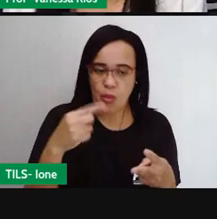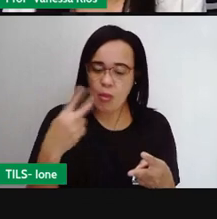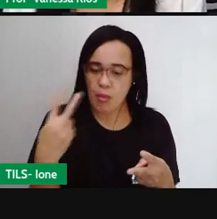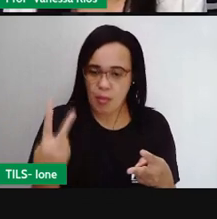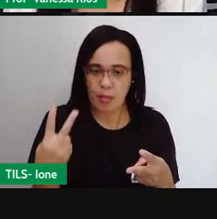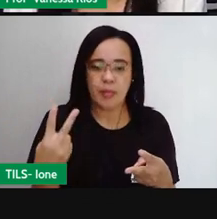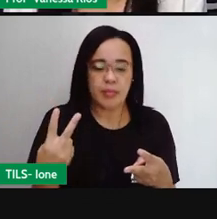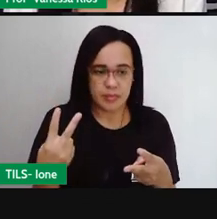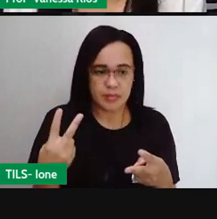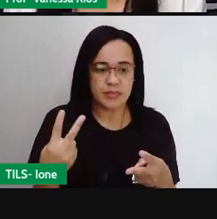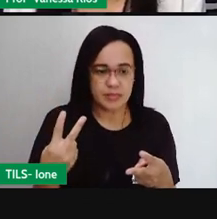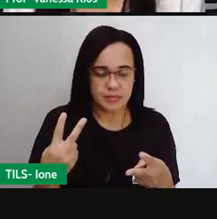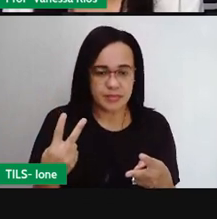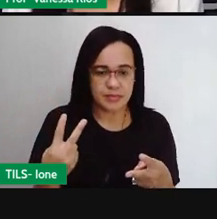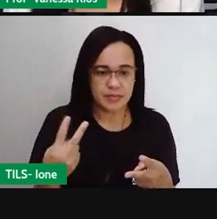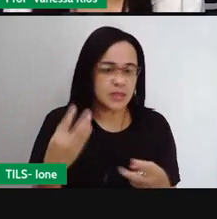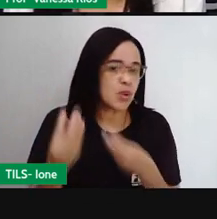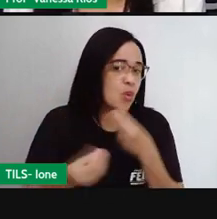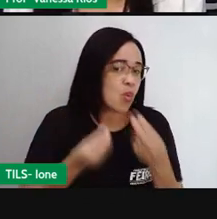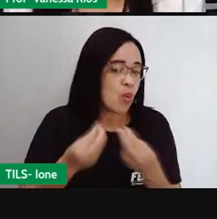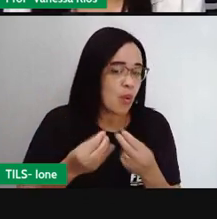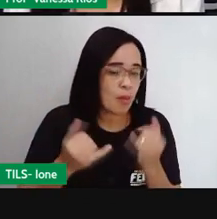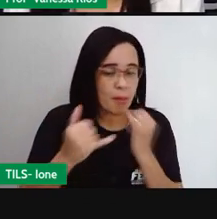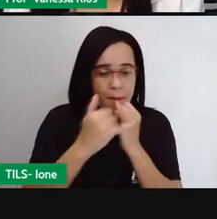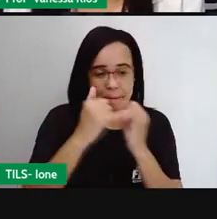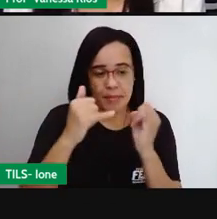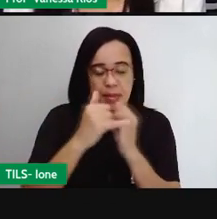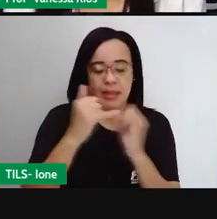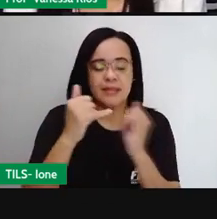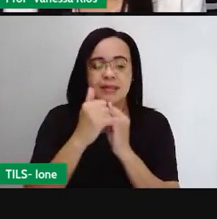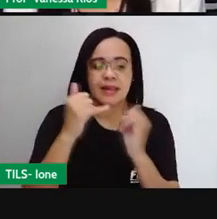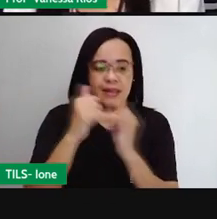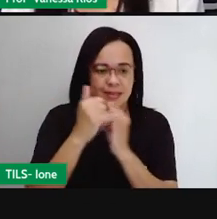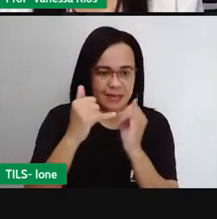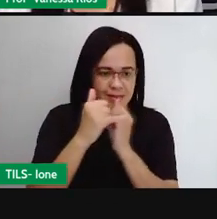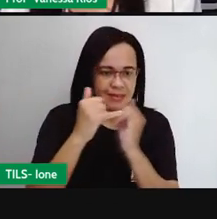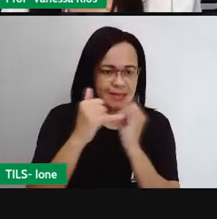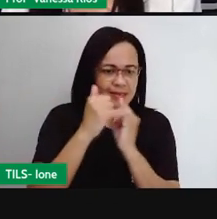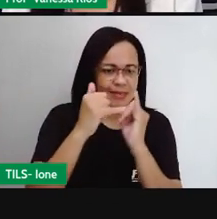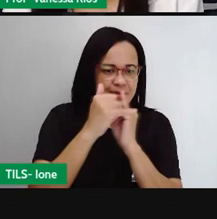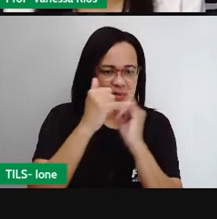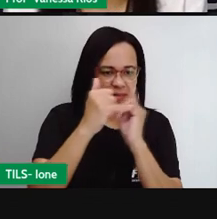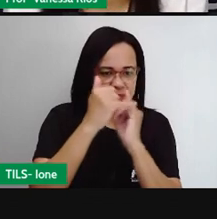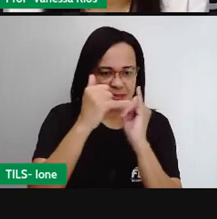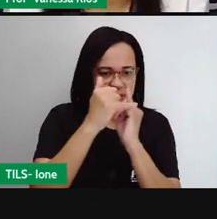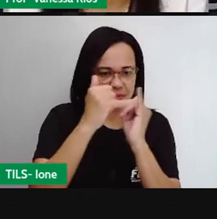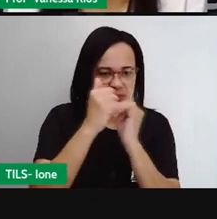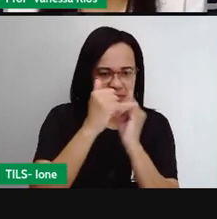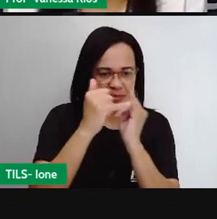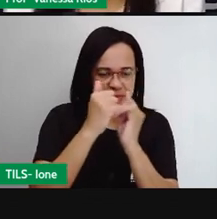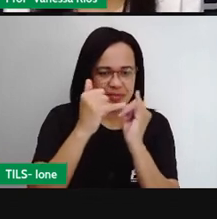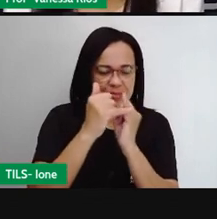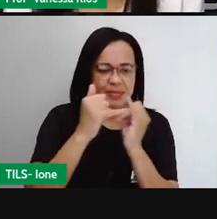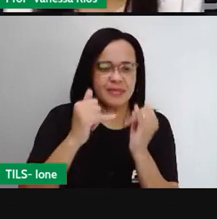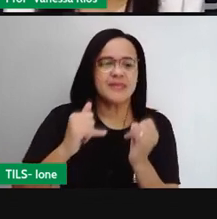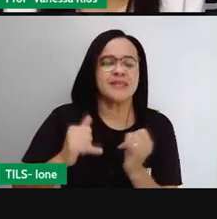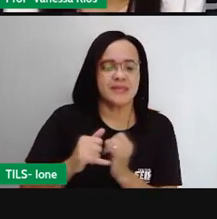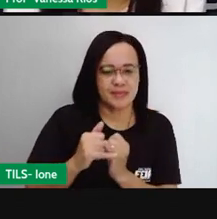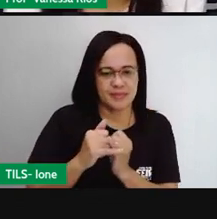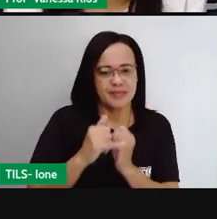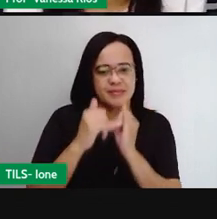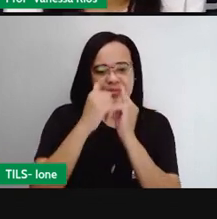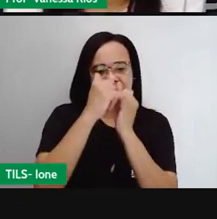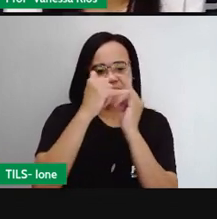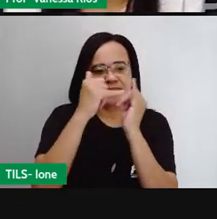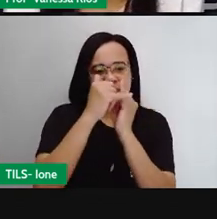a gente está se referindo à metade, porque a gente está falando aí de um círculo, né, uma circunferência dividida ao